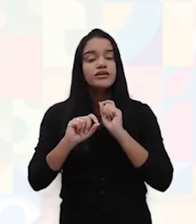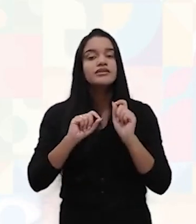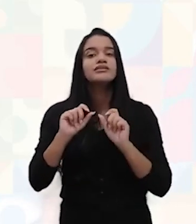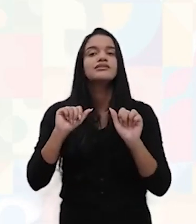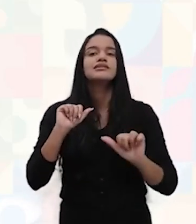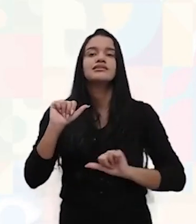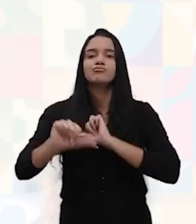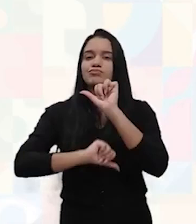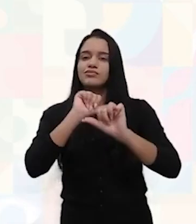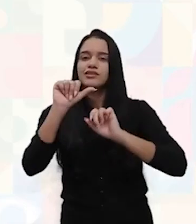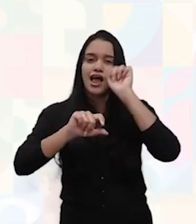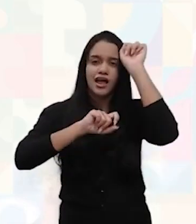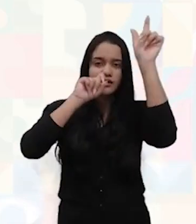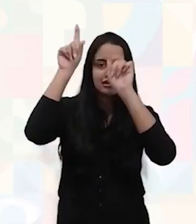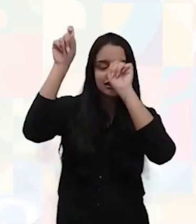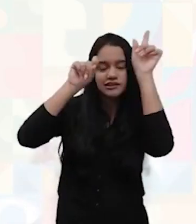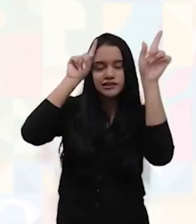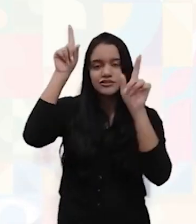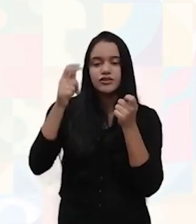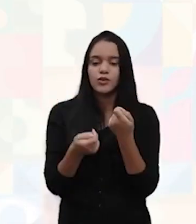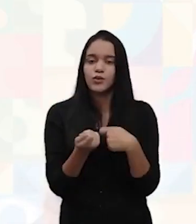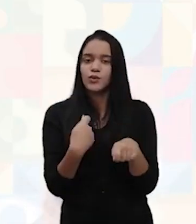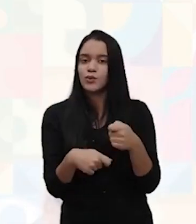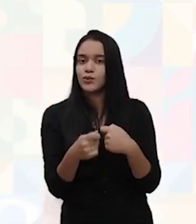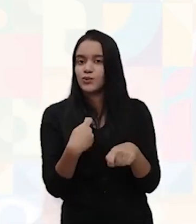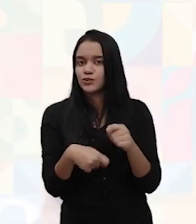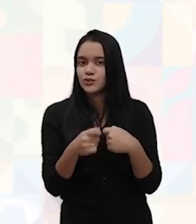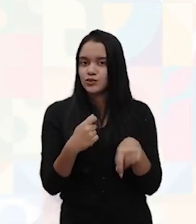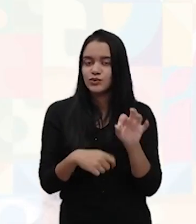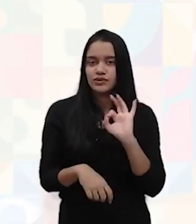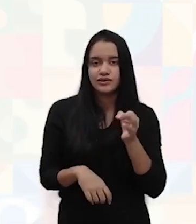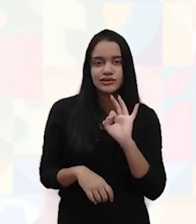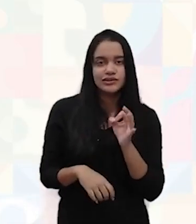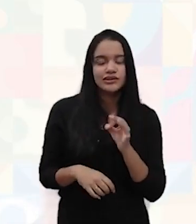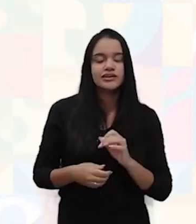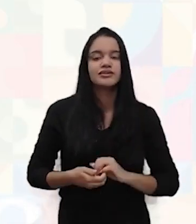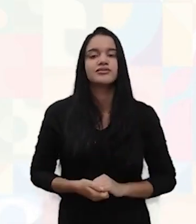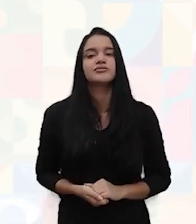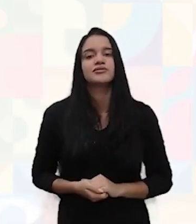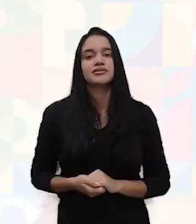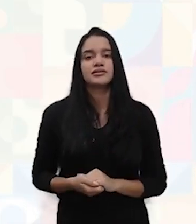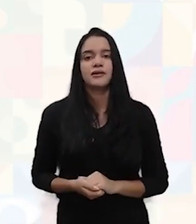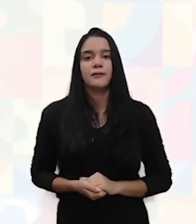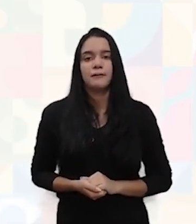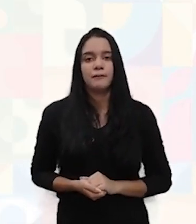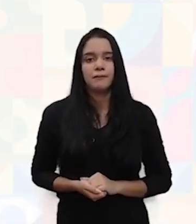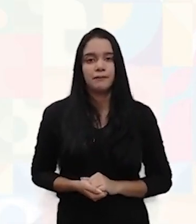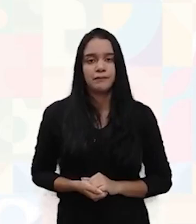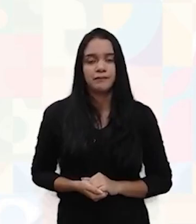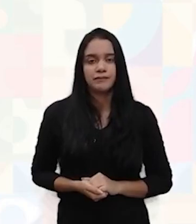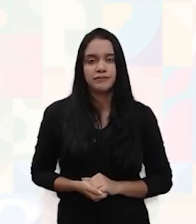ser criativo na tentativa de controle de fluxo de caixa e suas despesas.